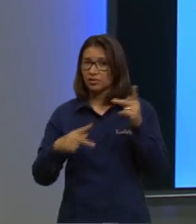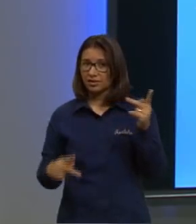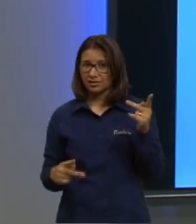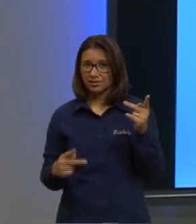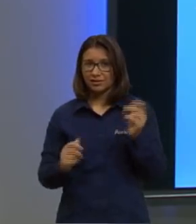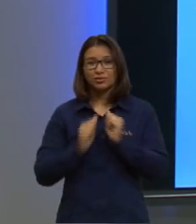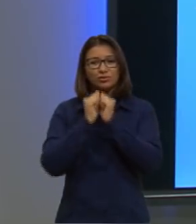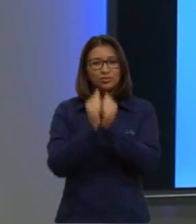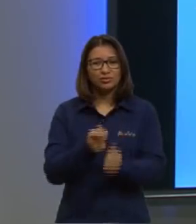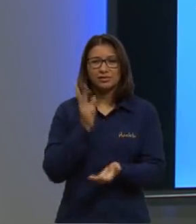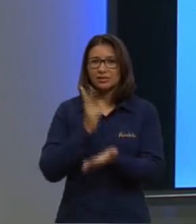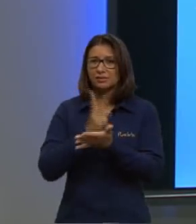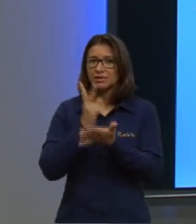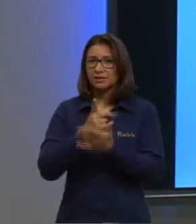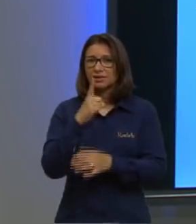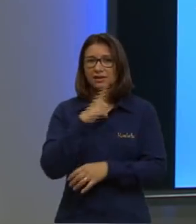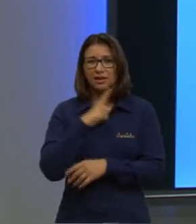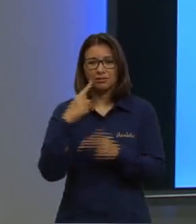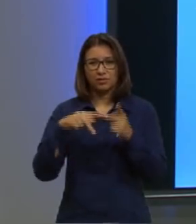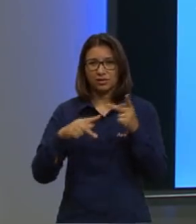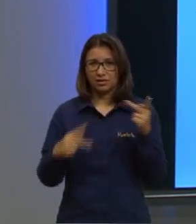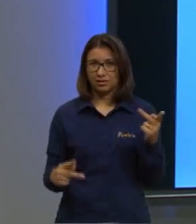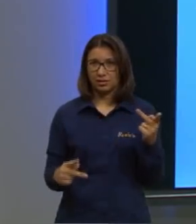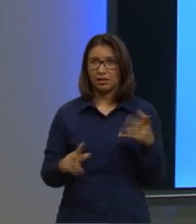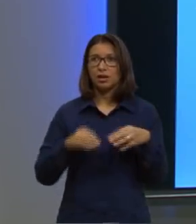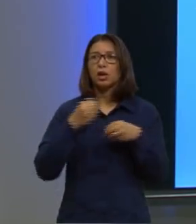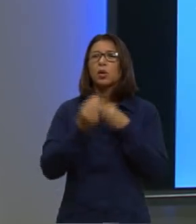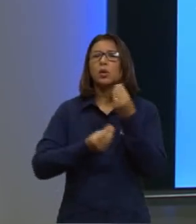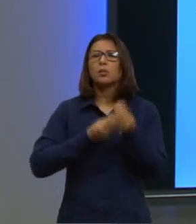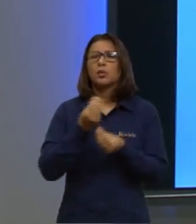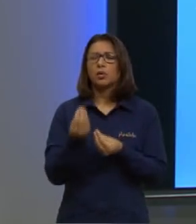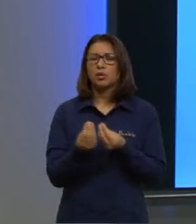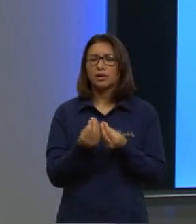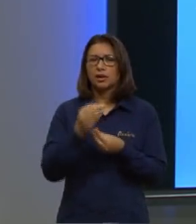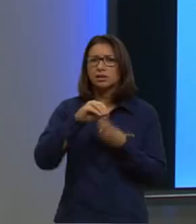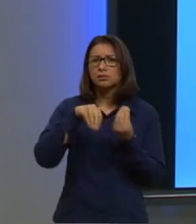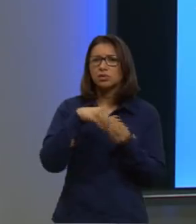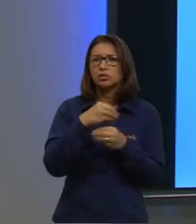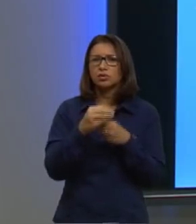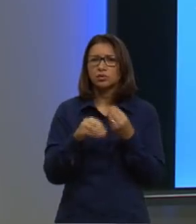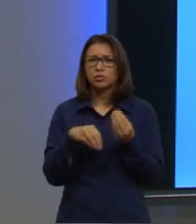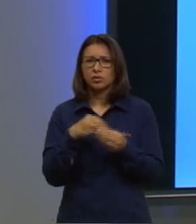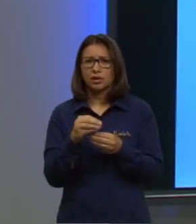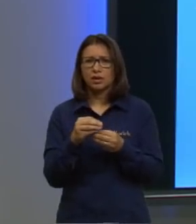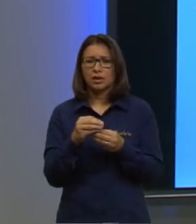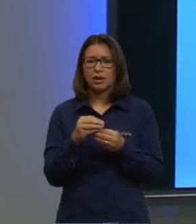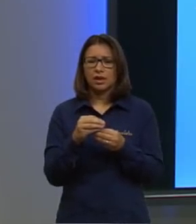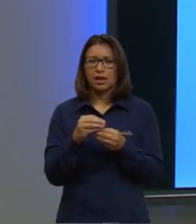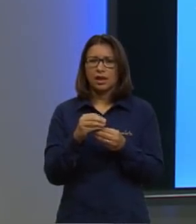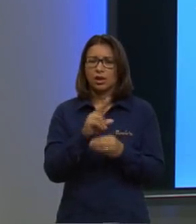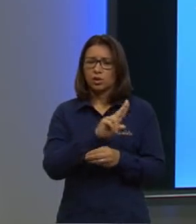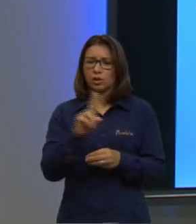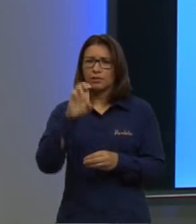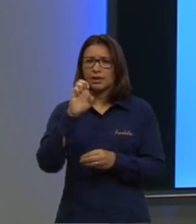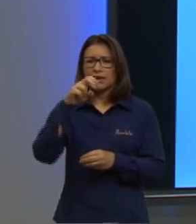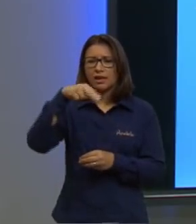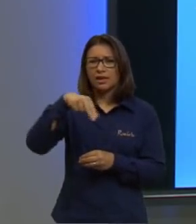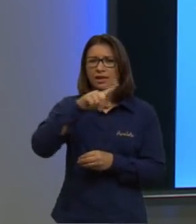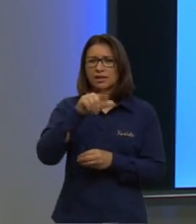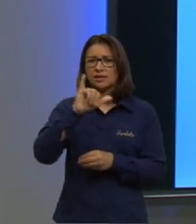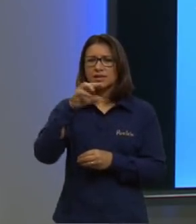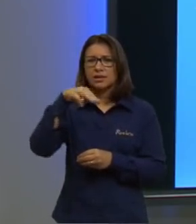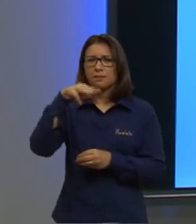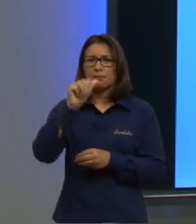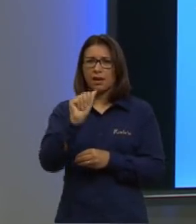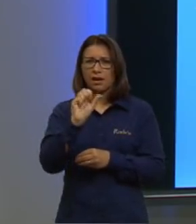Algumas, então, das funções delas, o que elas formam? Elas formam enzimas. O que é que são enzimas?